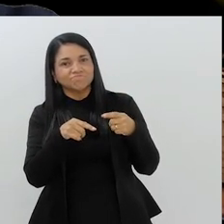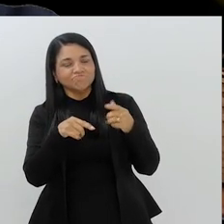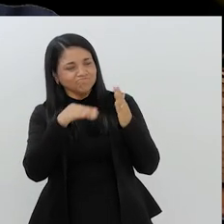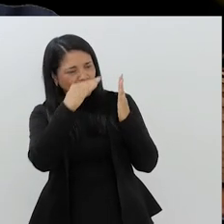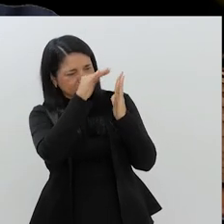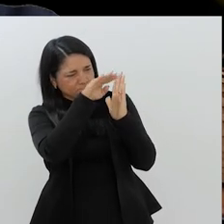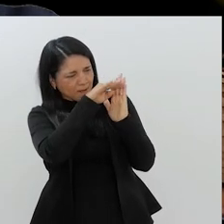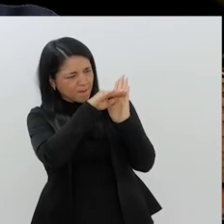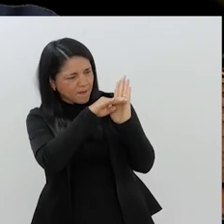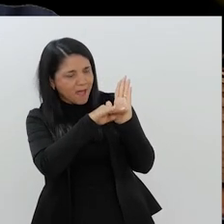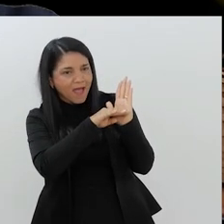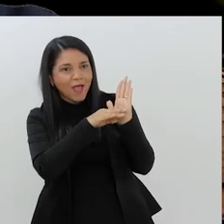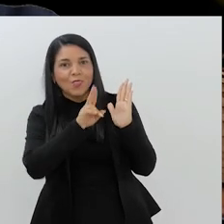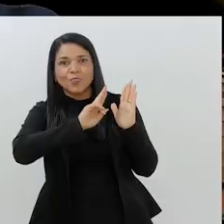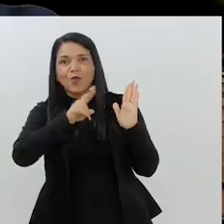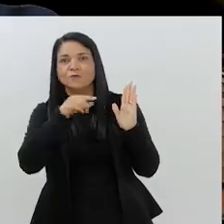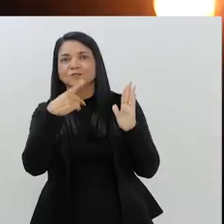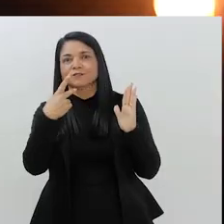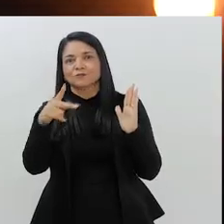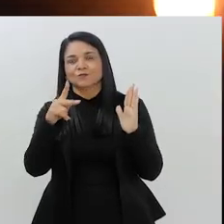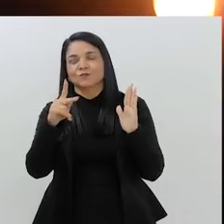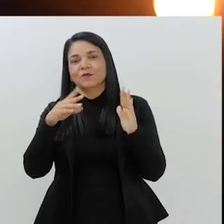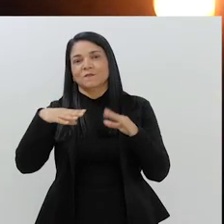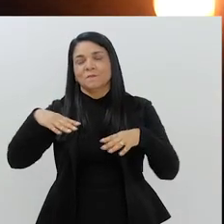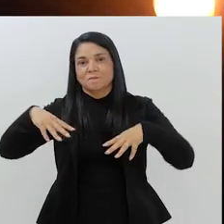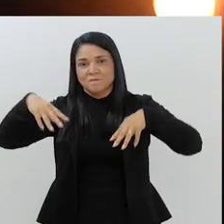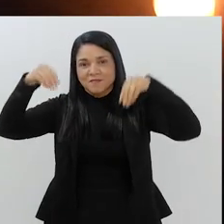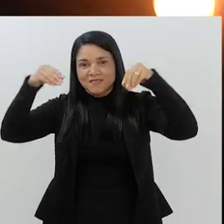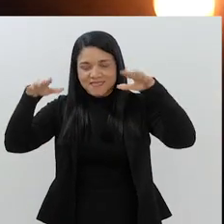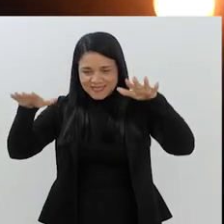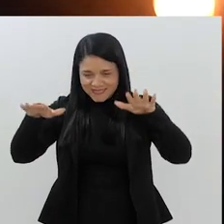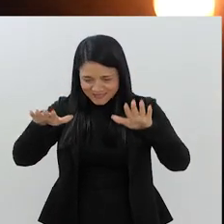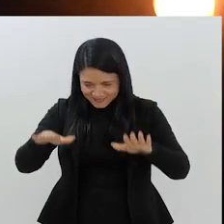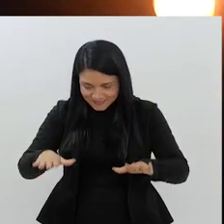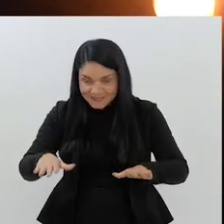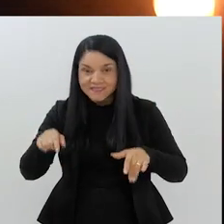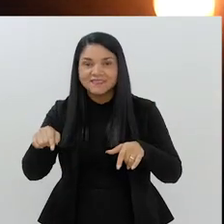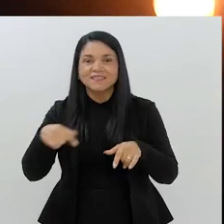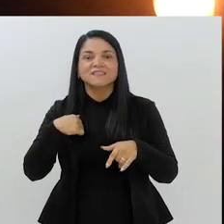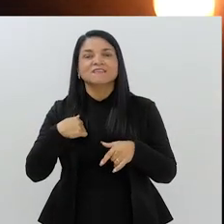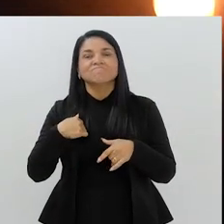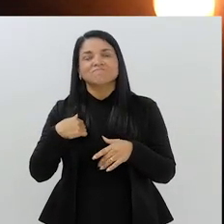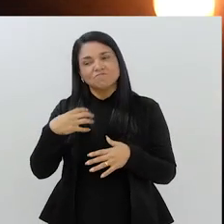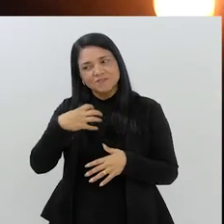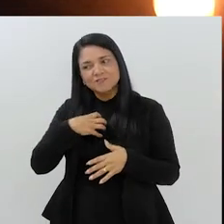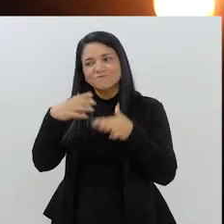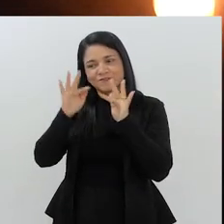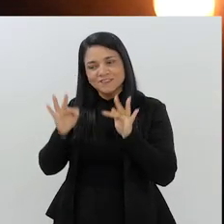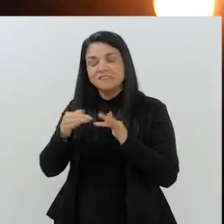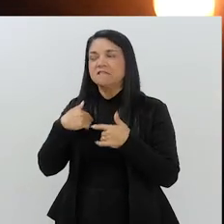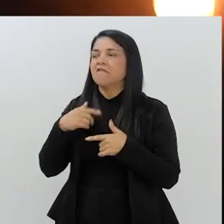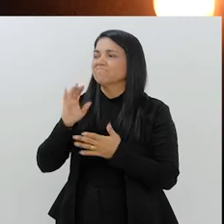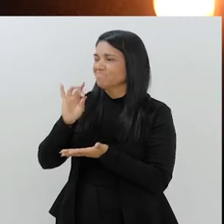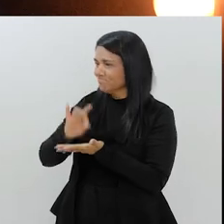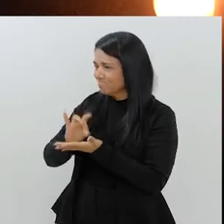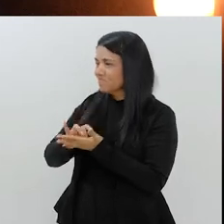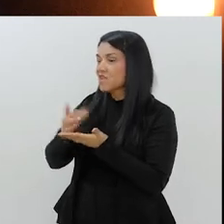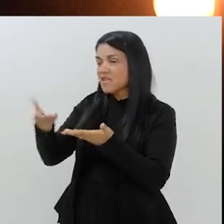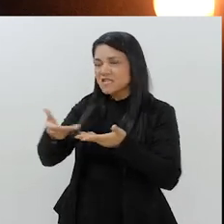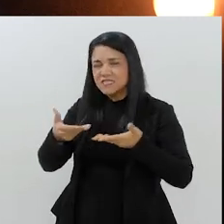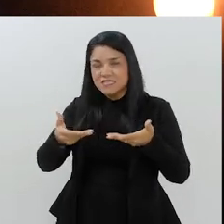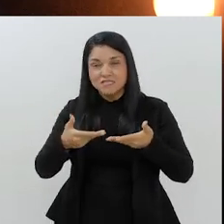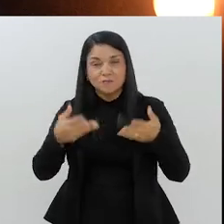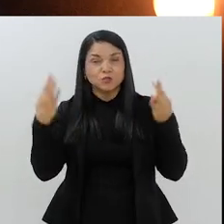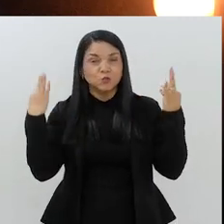roteiro. Exatamente. E eu fiquei feliz com aquilo mesmo. Exatamente. Nós recebemos muitos visitantes,